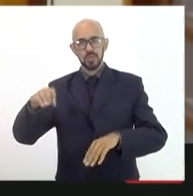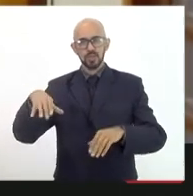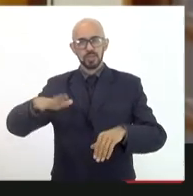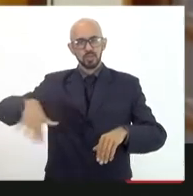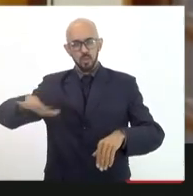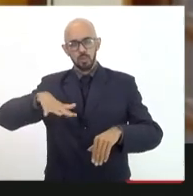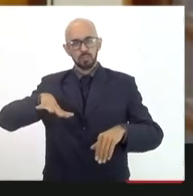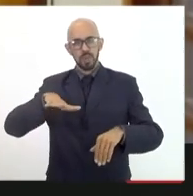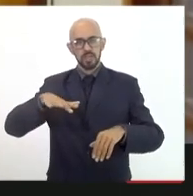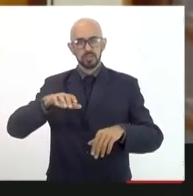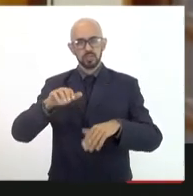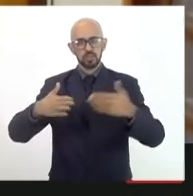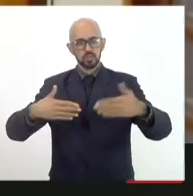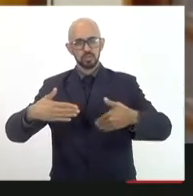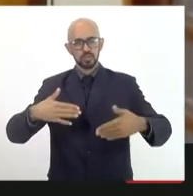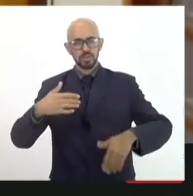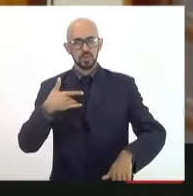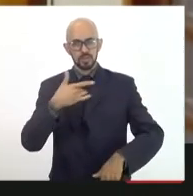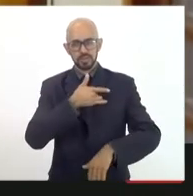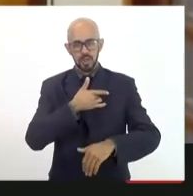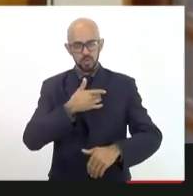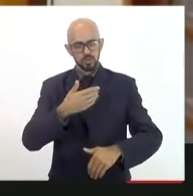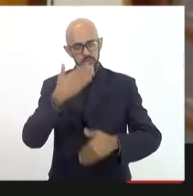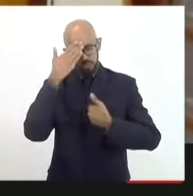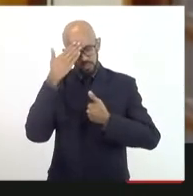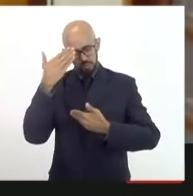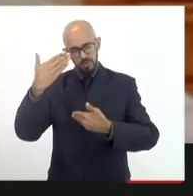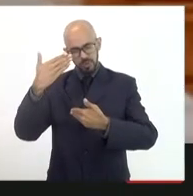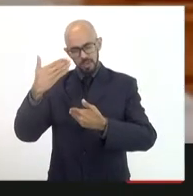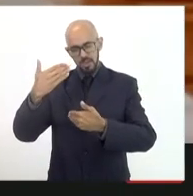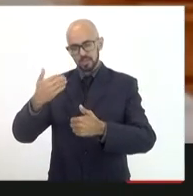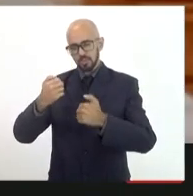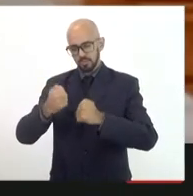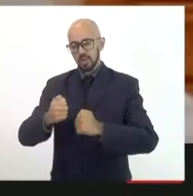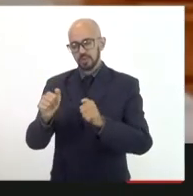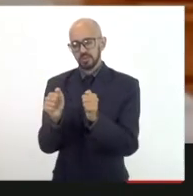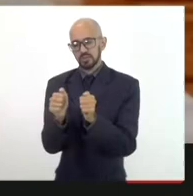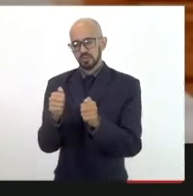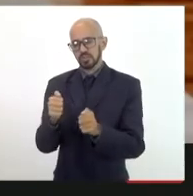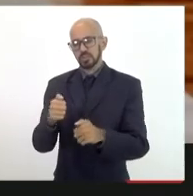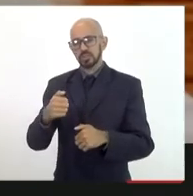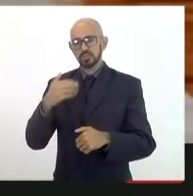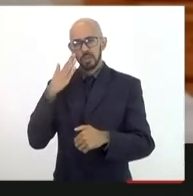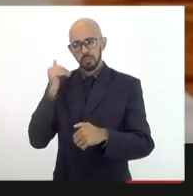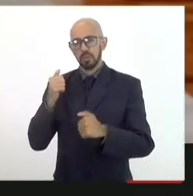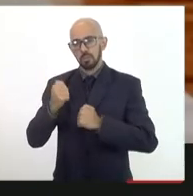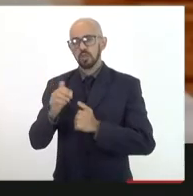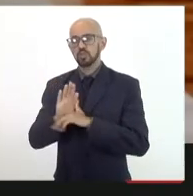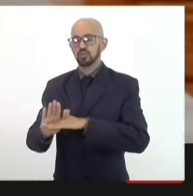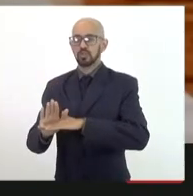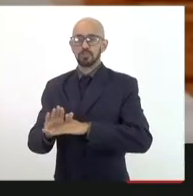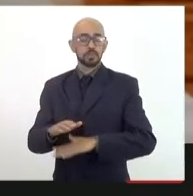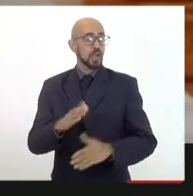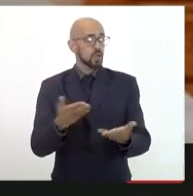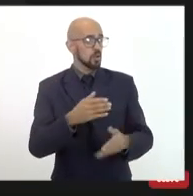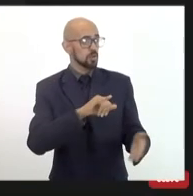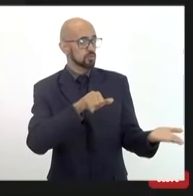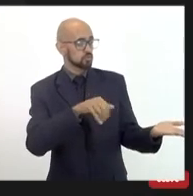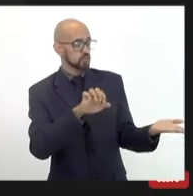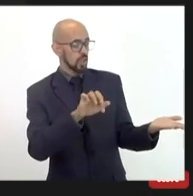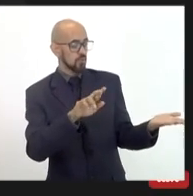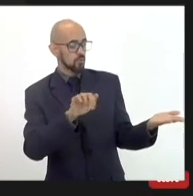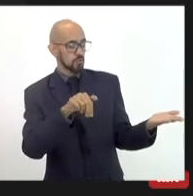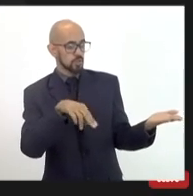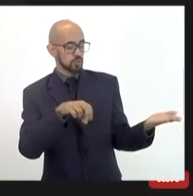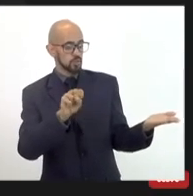etc. Obrigado, contem comigo. Obrigado, Gerson. Com a palavra, Jefferson. Por